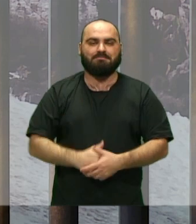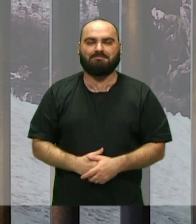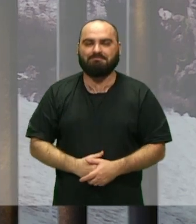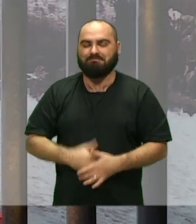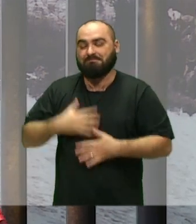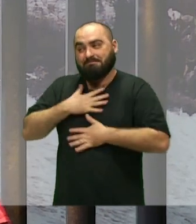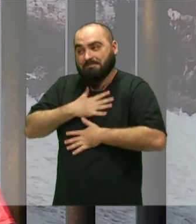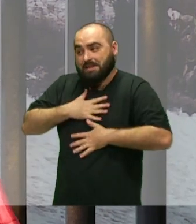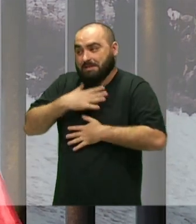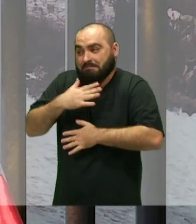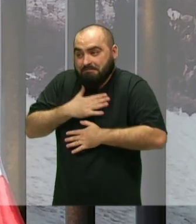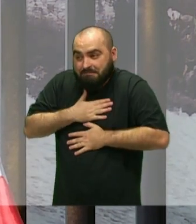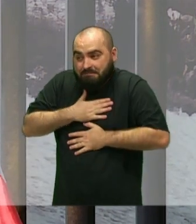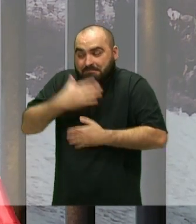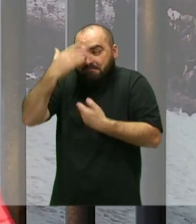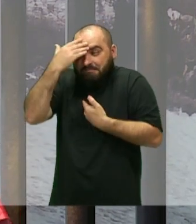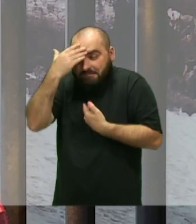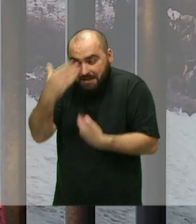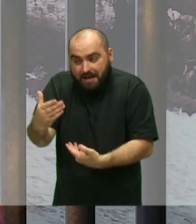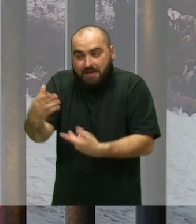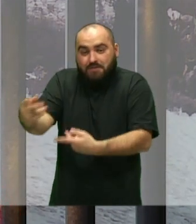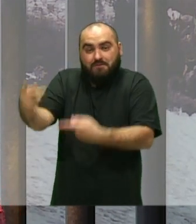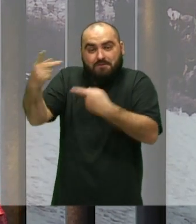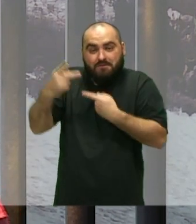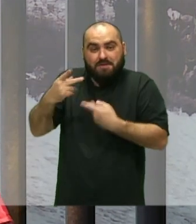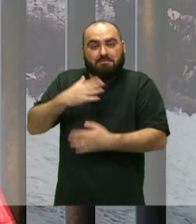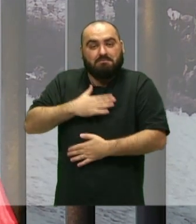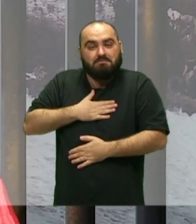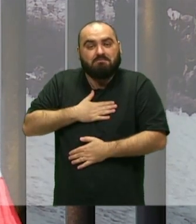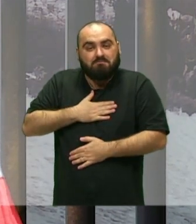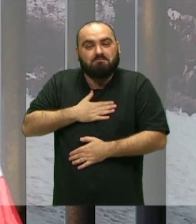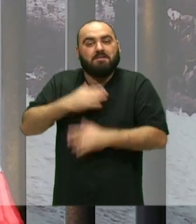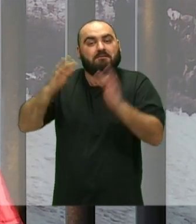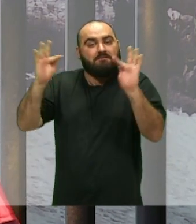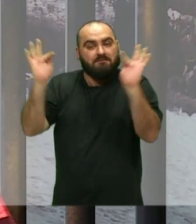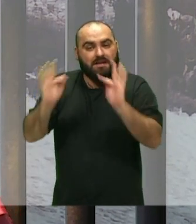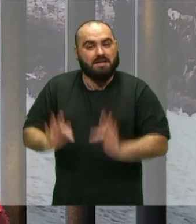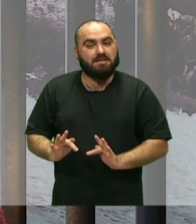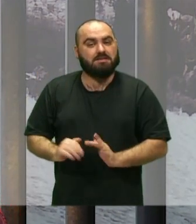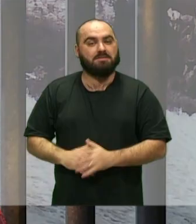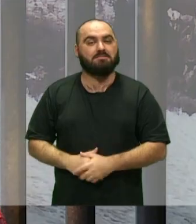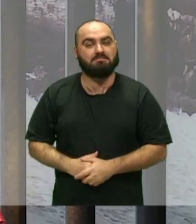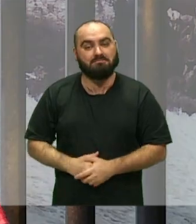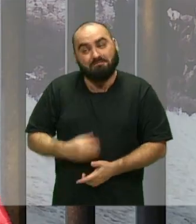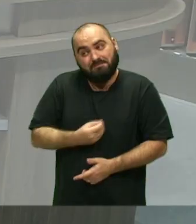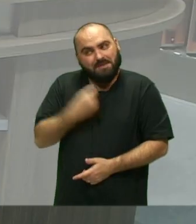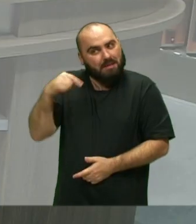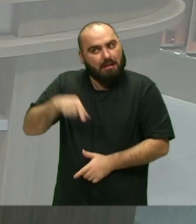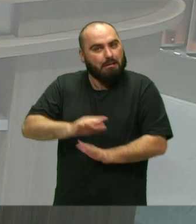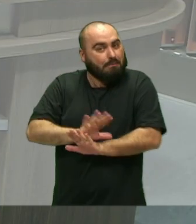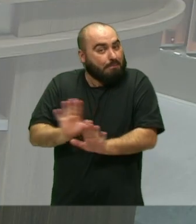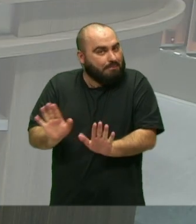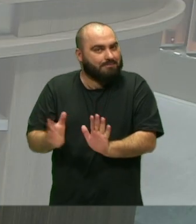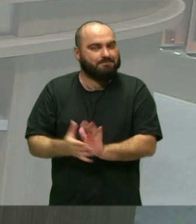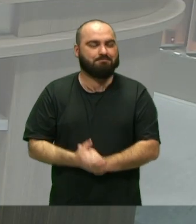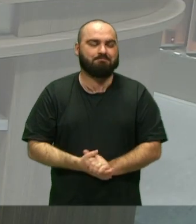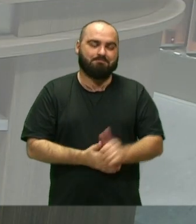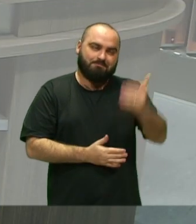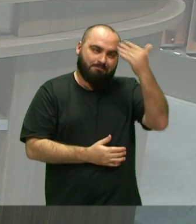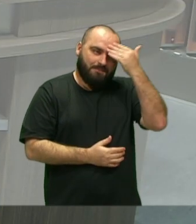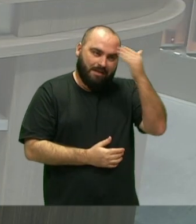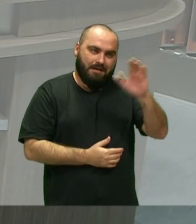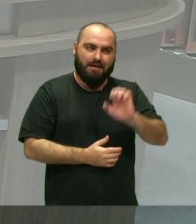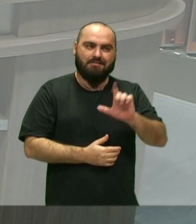Obrigada pelo convite Muito feliz E é isso Estamos aqui Obrigada